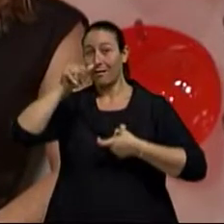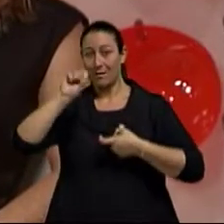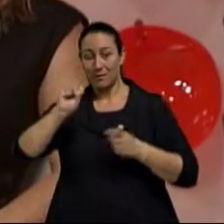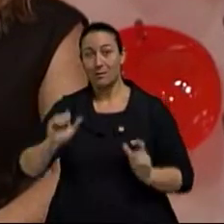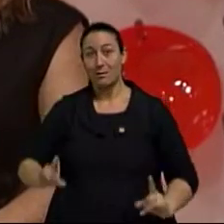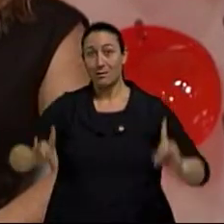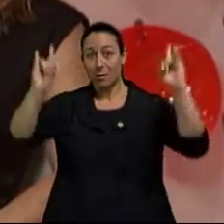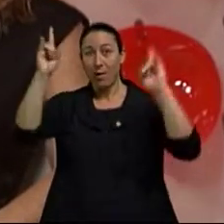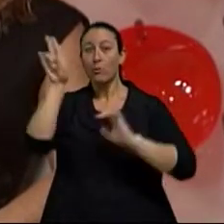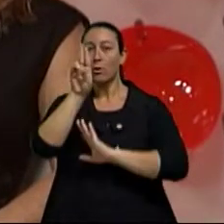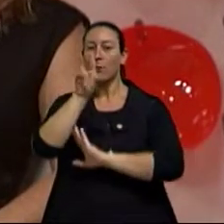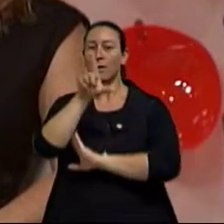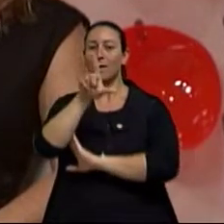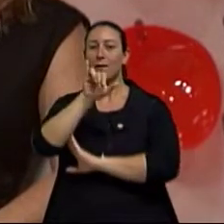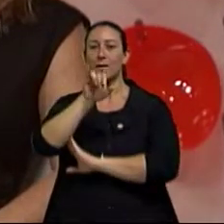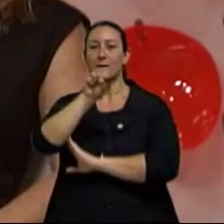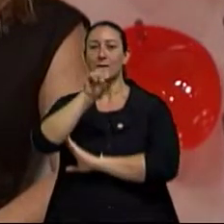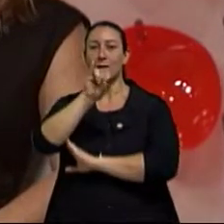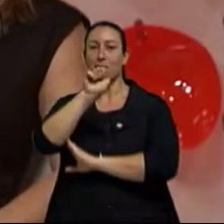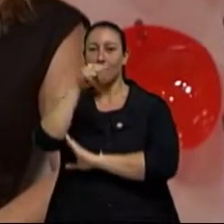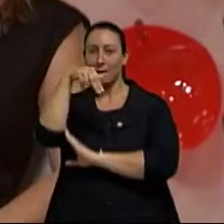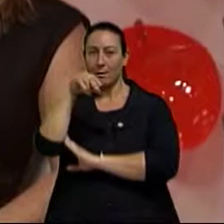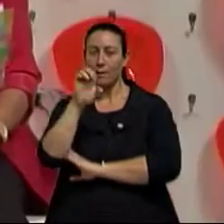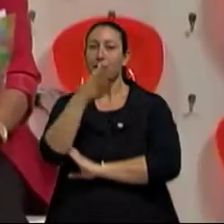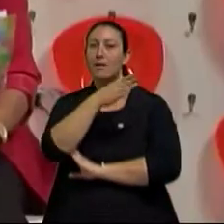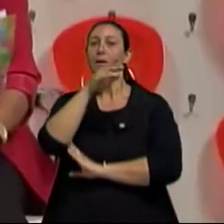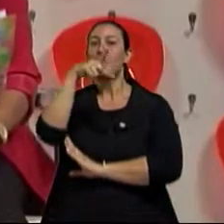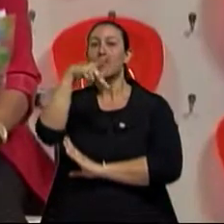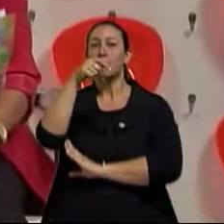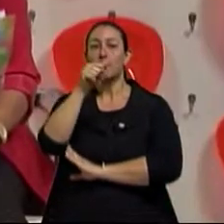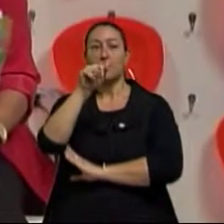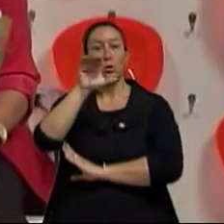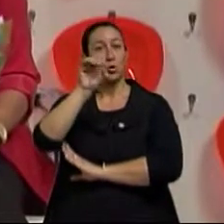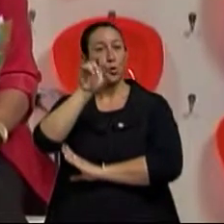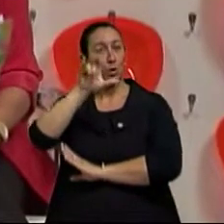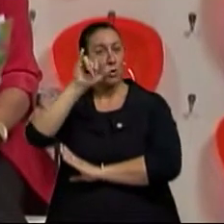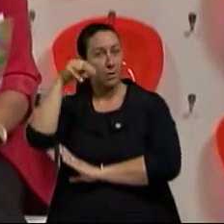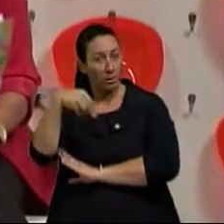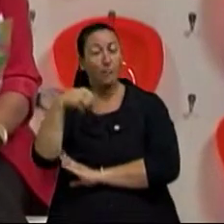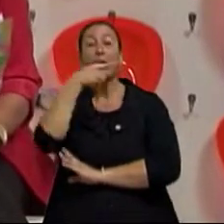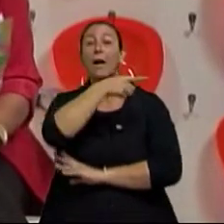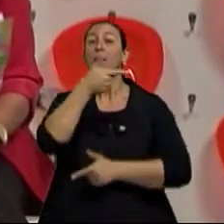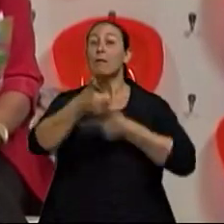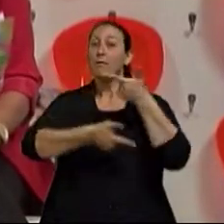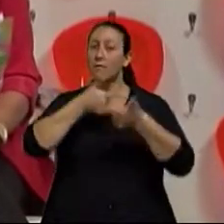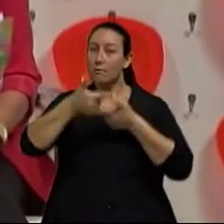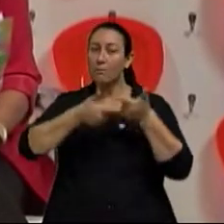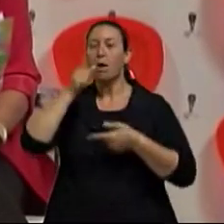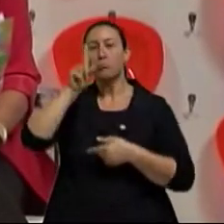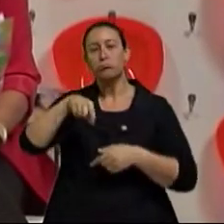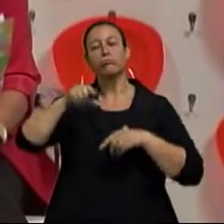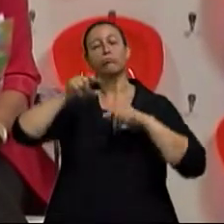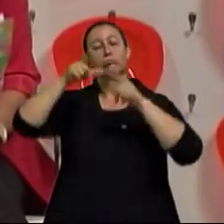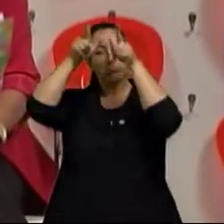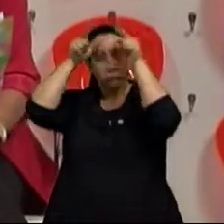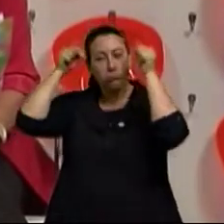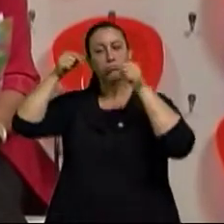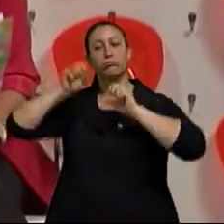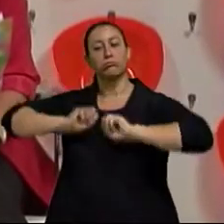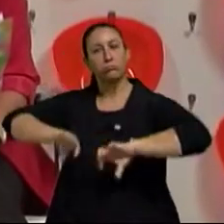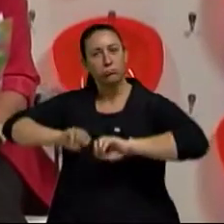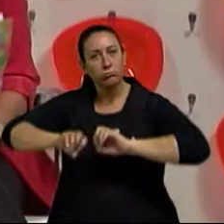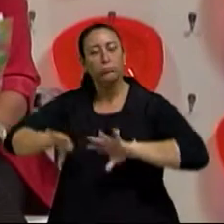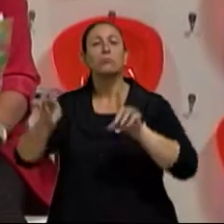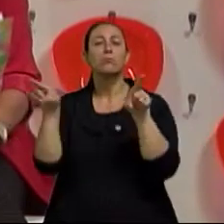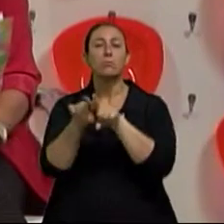Manganelli Girardi Pasculin, professora adjunta da Faculdade de Enfermagem e vice-líder do Núcleo de Estudos em